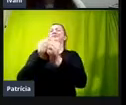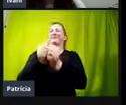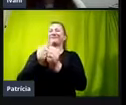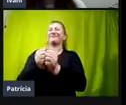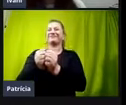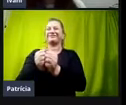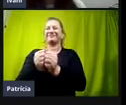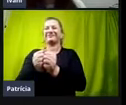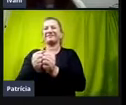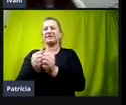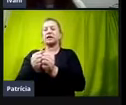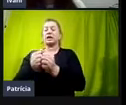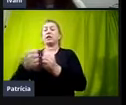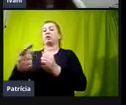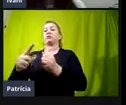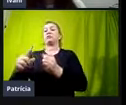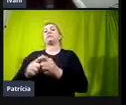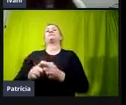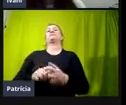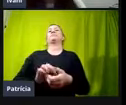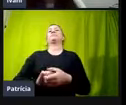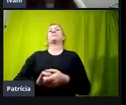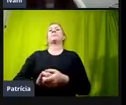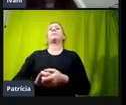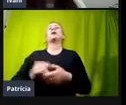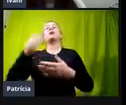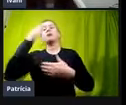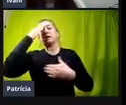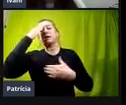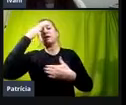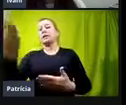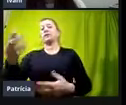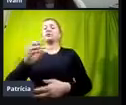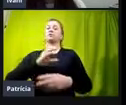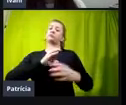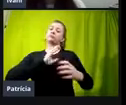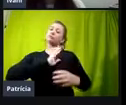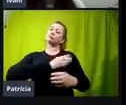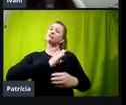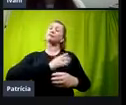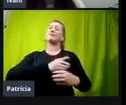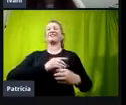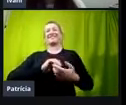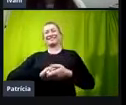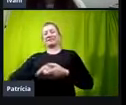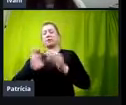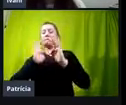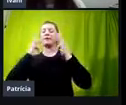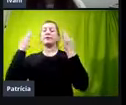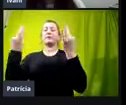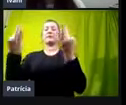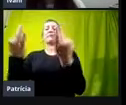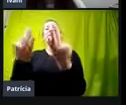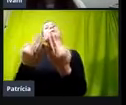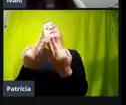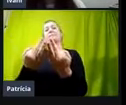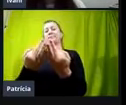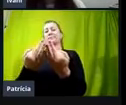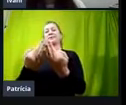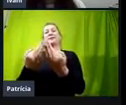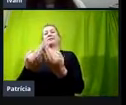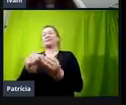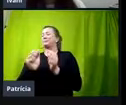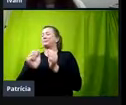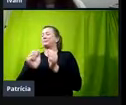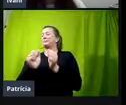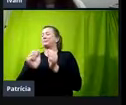ninguém aqui vai prescrever nada, e agradecer aí de coração também a minha família, que mega compra junto comigo